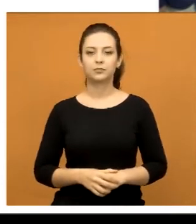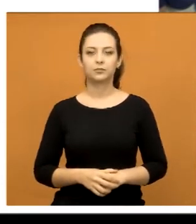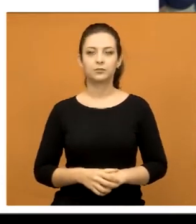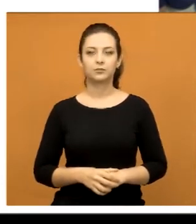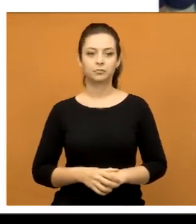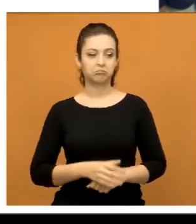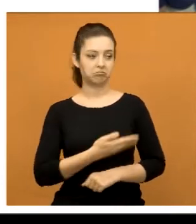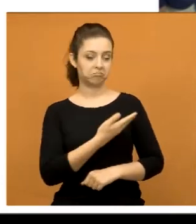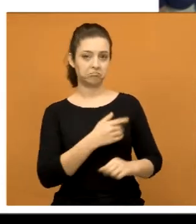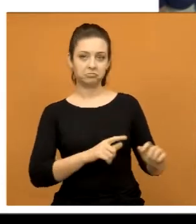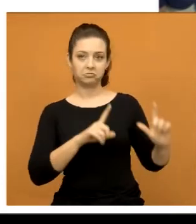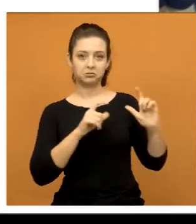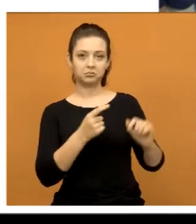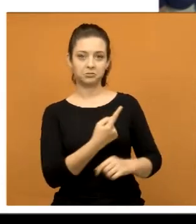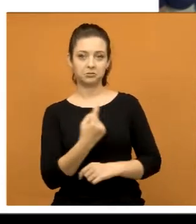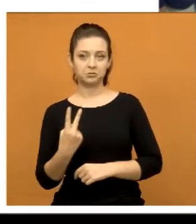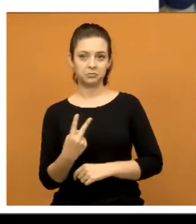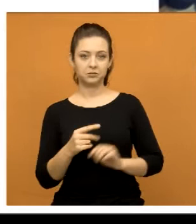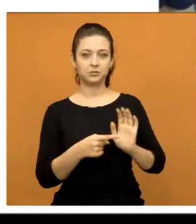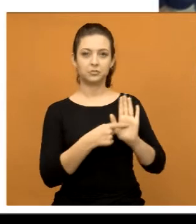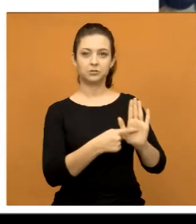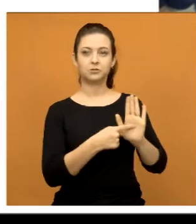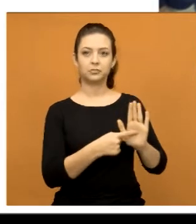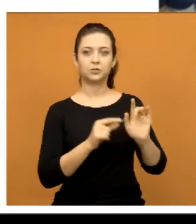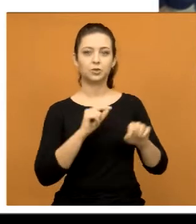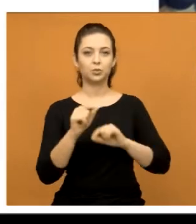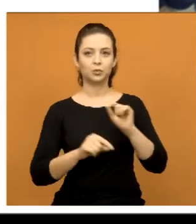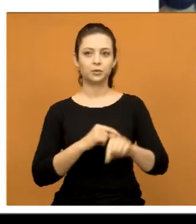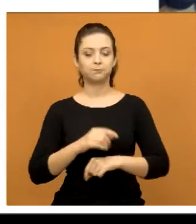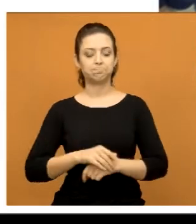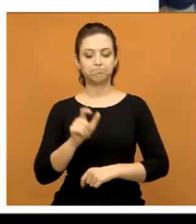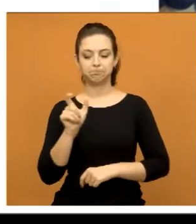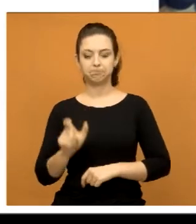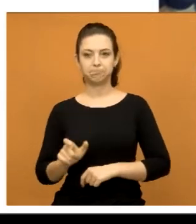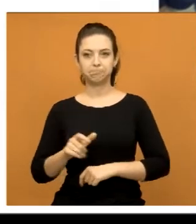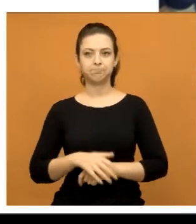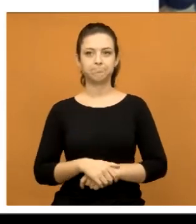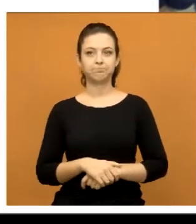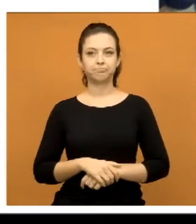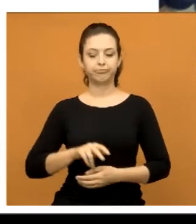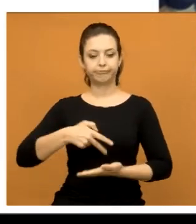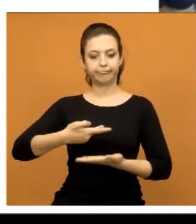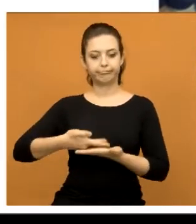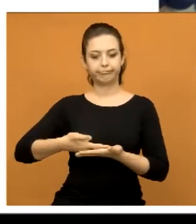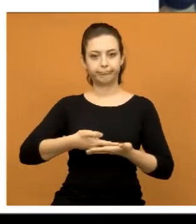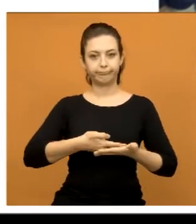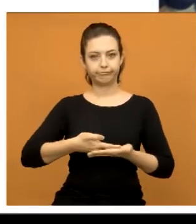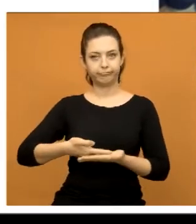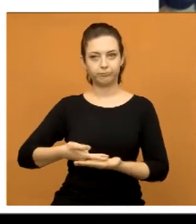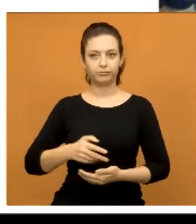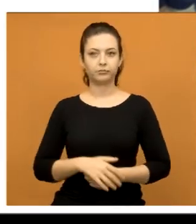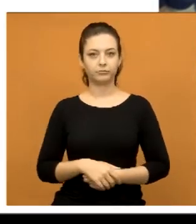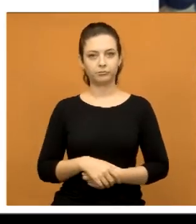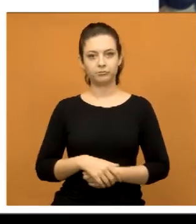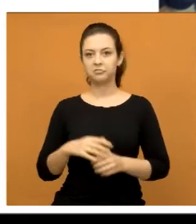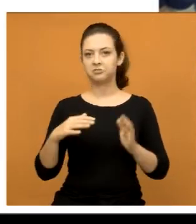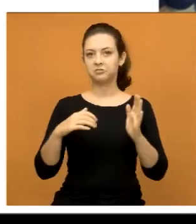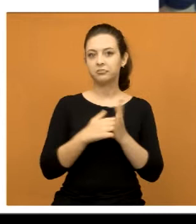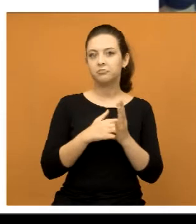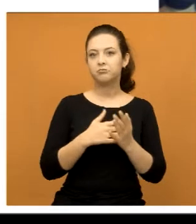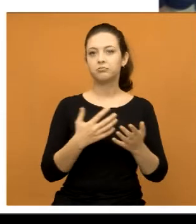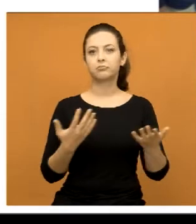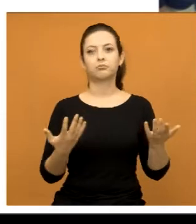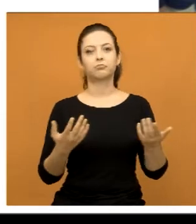Há essa foto 12 aí, mostrando lá onde que a pessoa, ela se leva a um acidente,